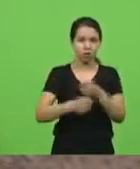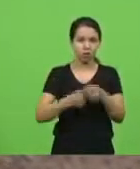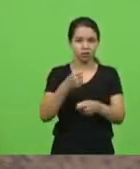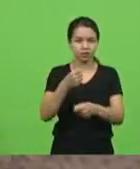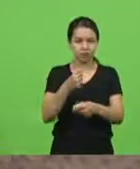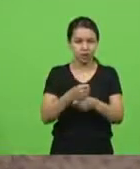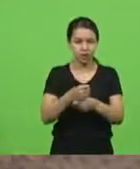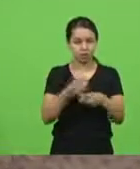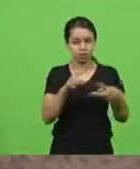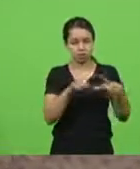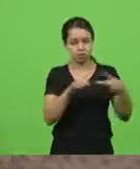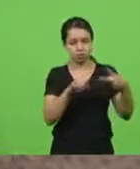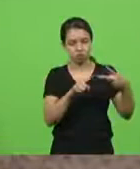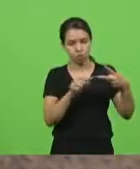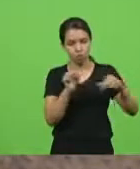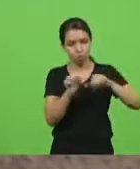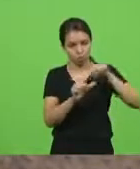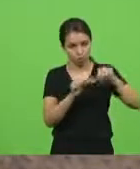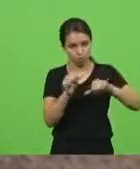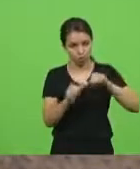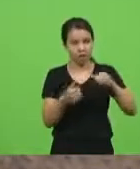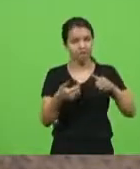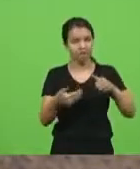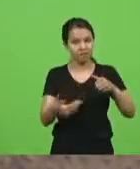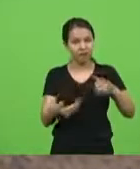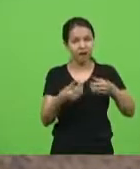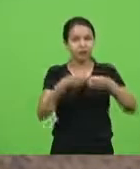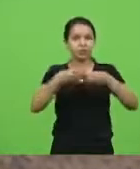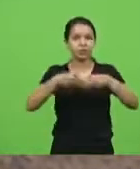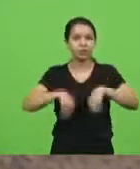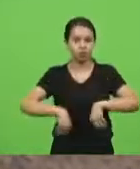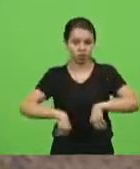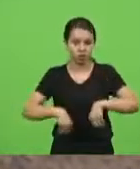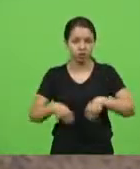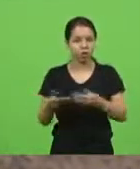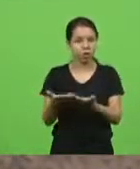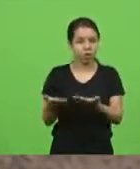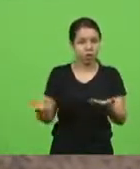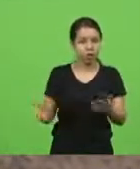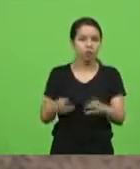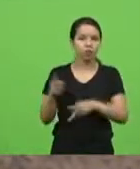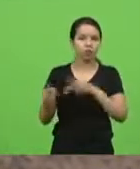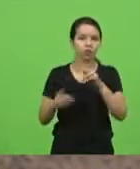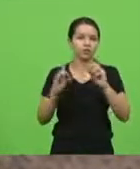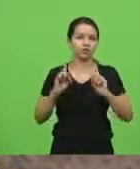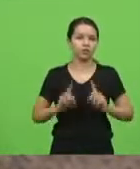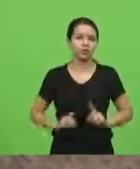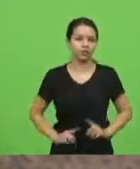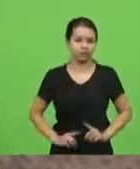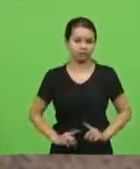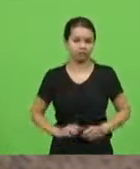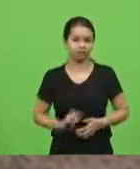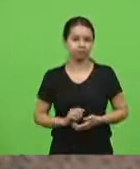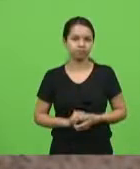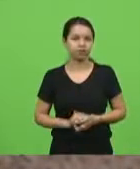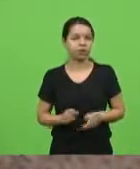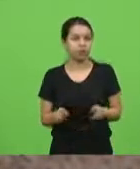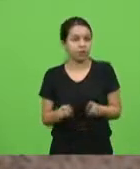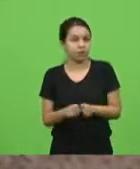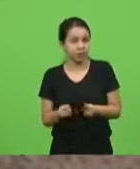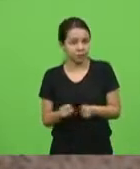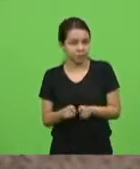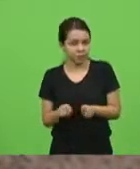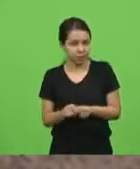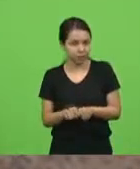grande impacto na perda de direitos já adquiridos por essa população. E é imprescindível também, senhor presidente, senhores deputados,